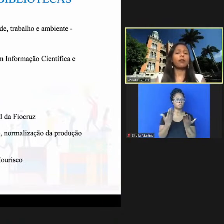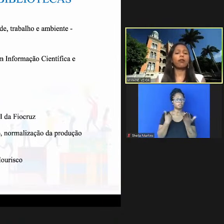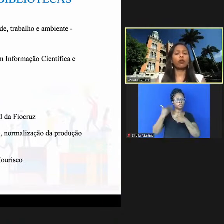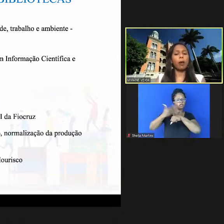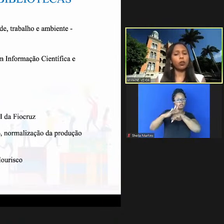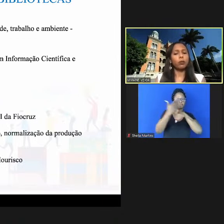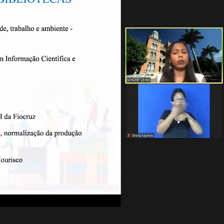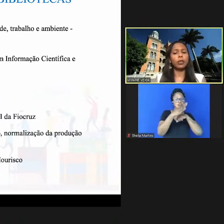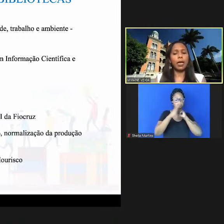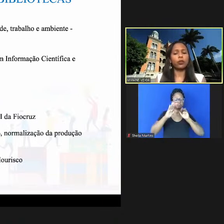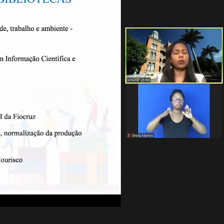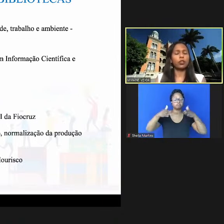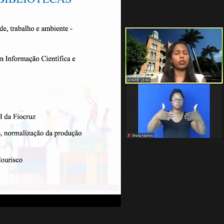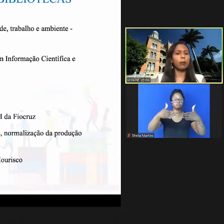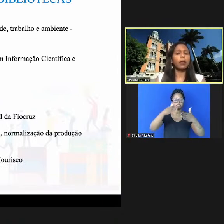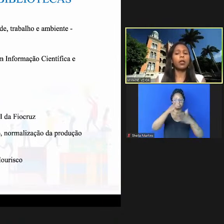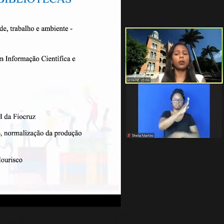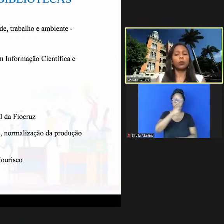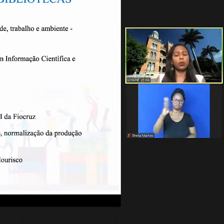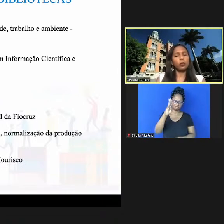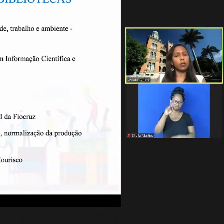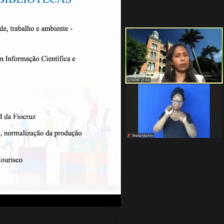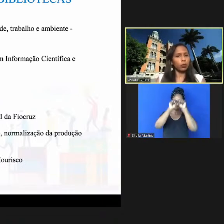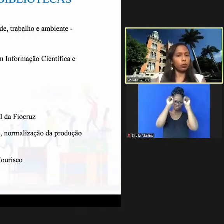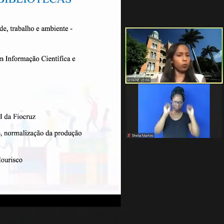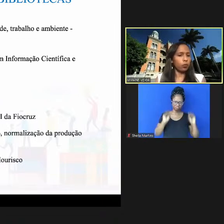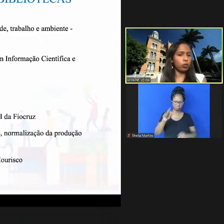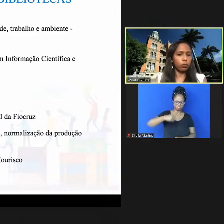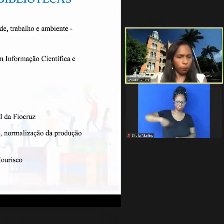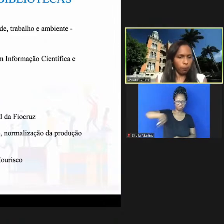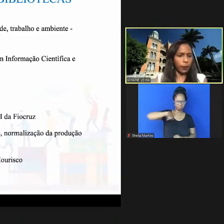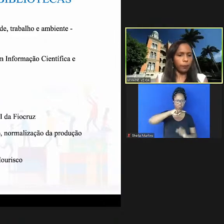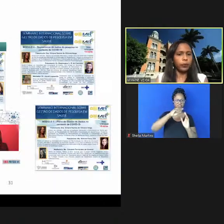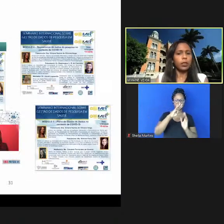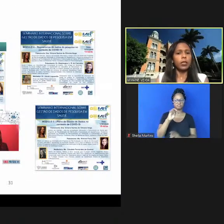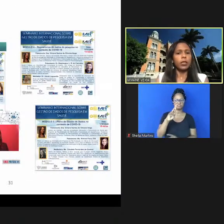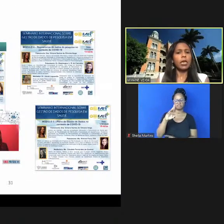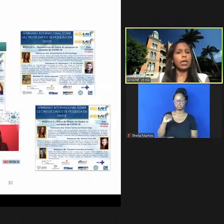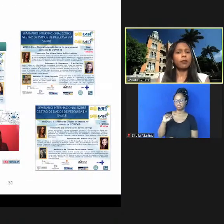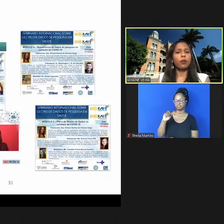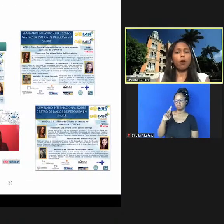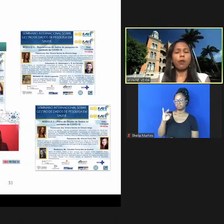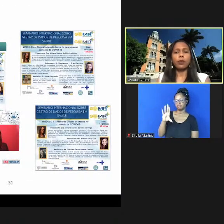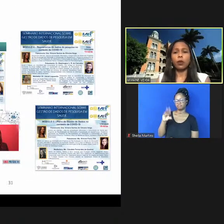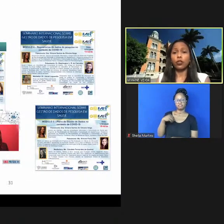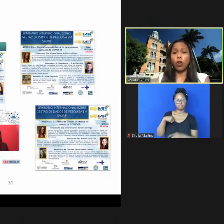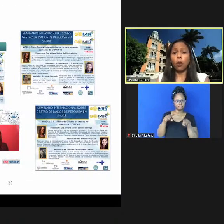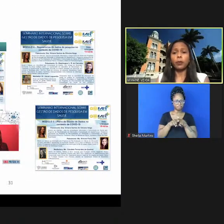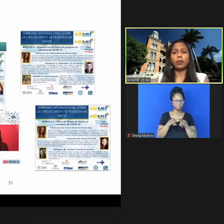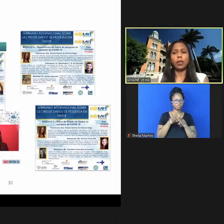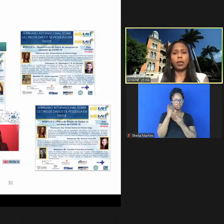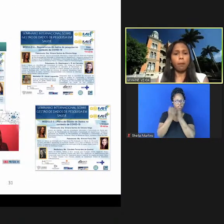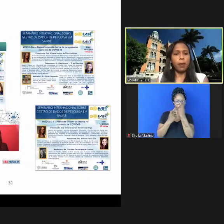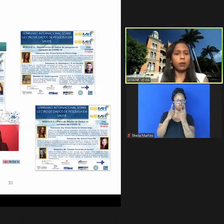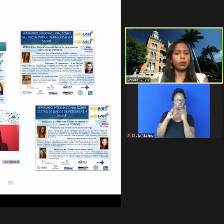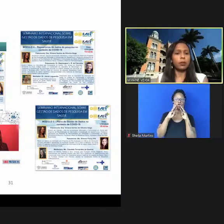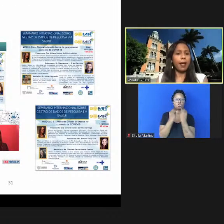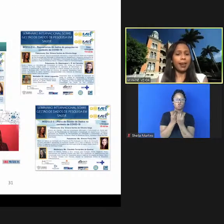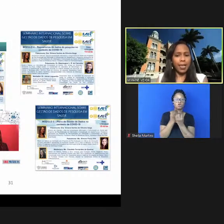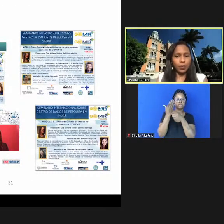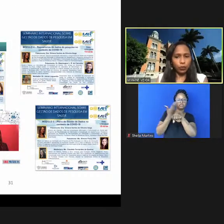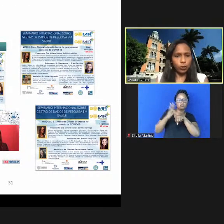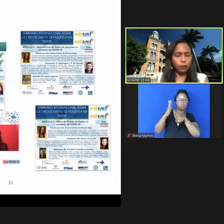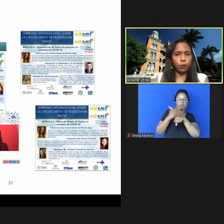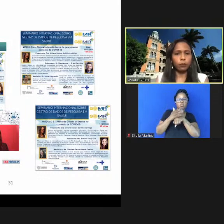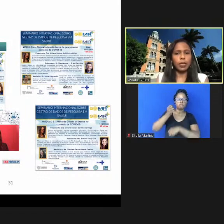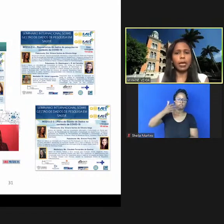específicos para os bibliotecários no sistema do nosso catálogo mourisco também aqui foram alguns workshops treinamentos e